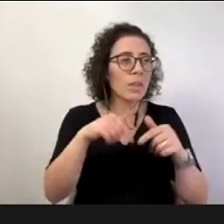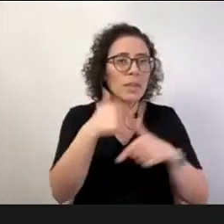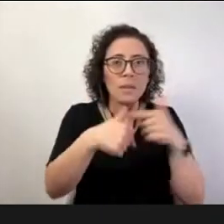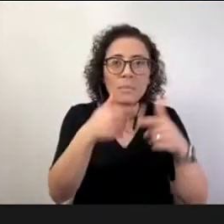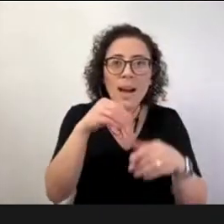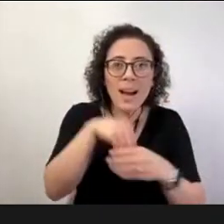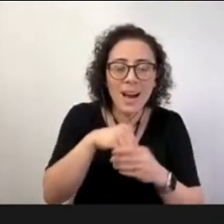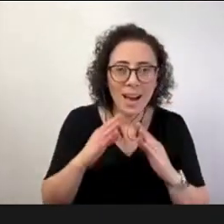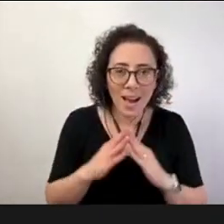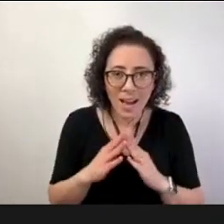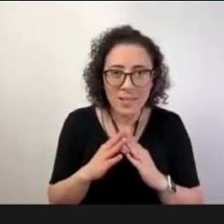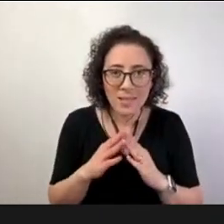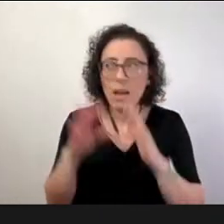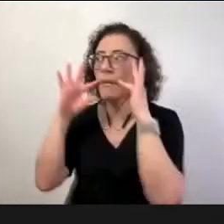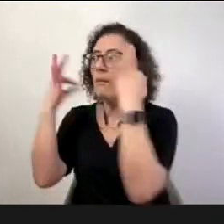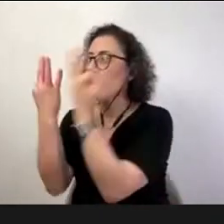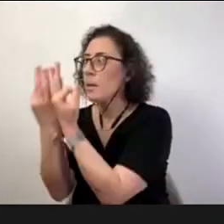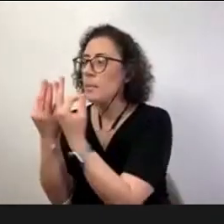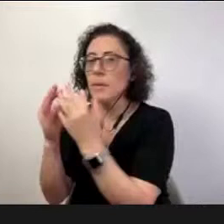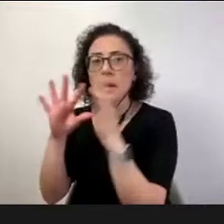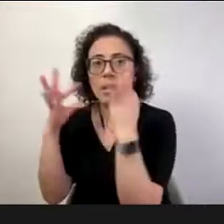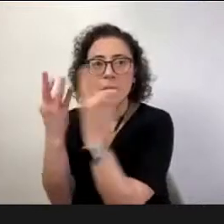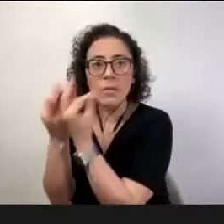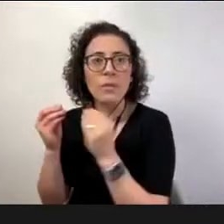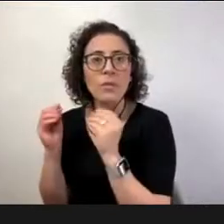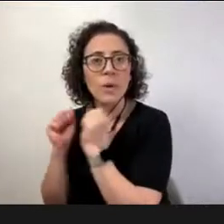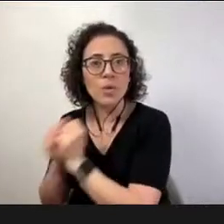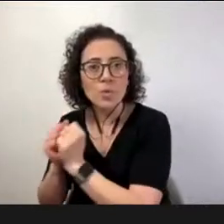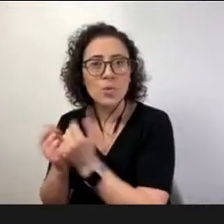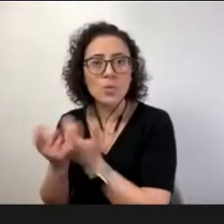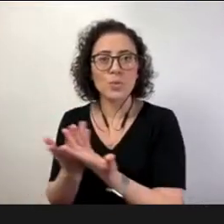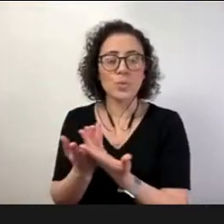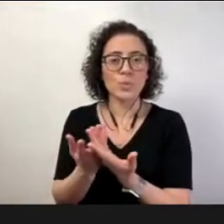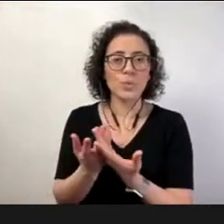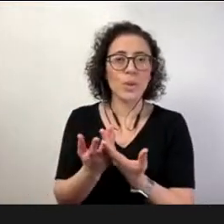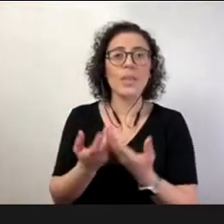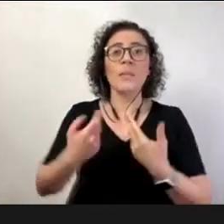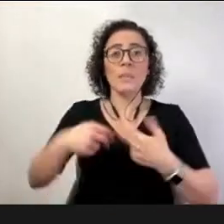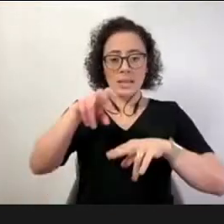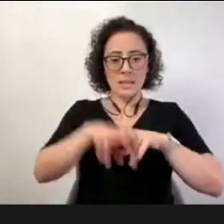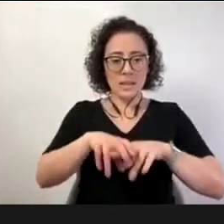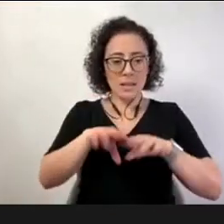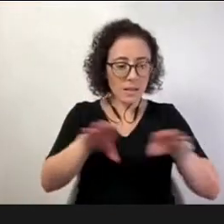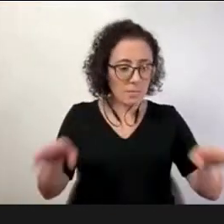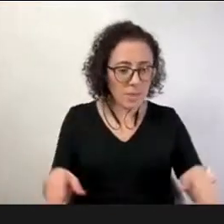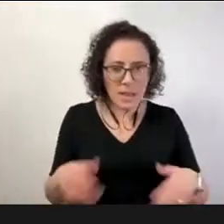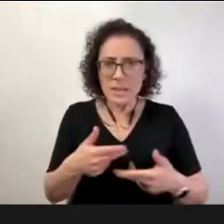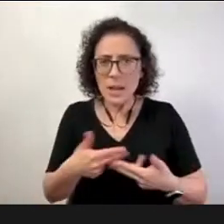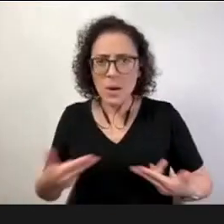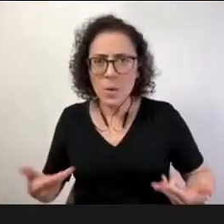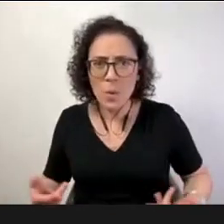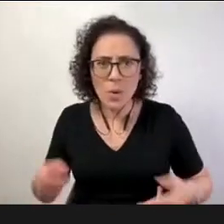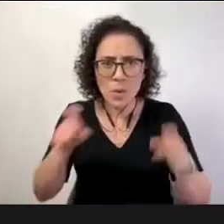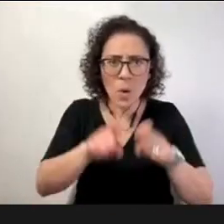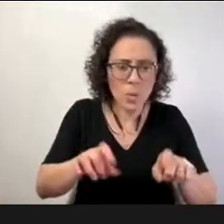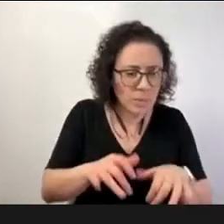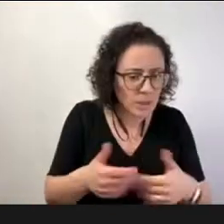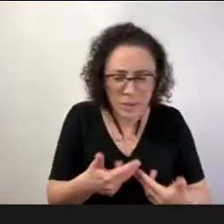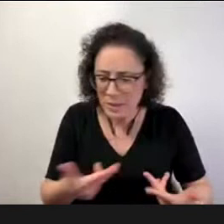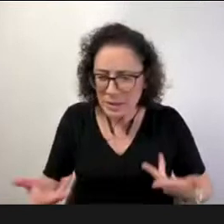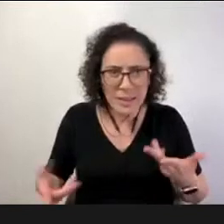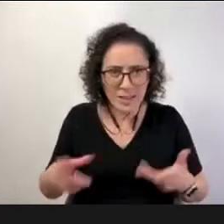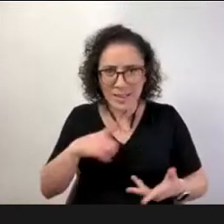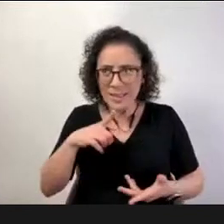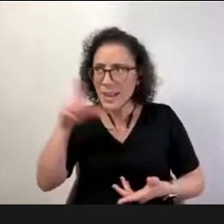aí a gestão eu e toda a equipe gestora né da coordenação pedagógica a gente tinha um olhar direto para o professor o